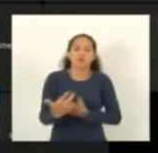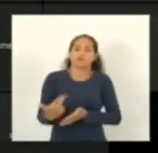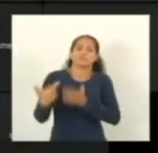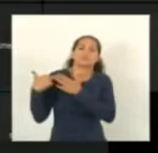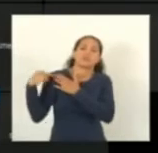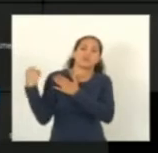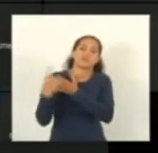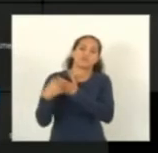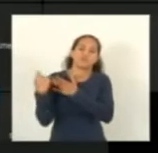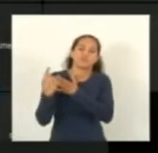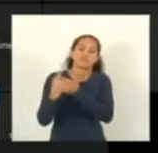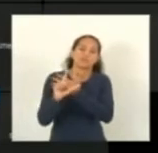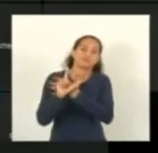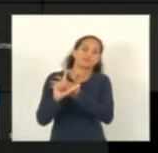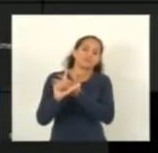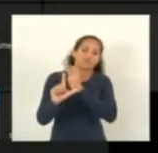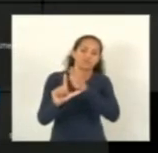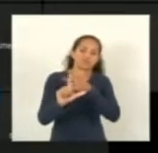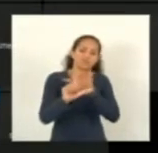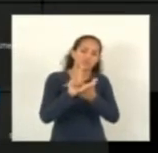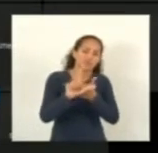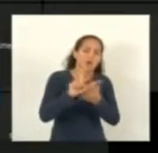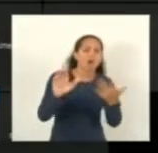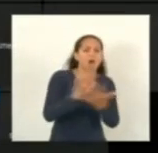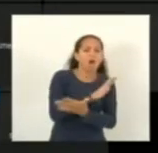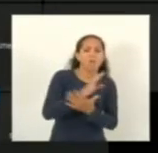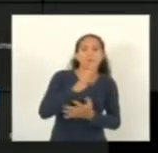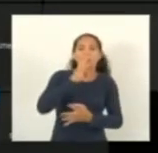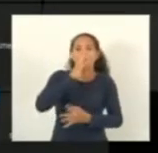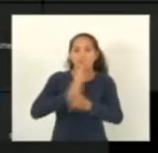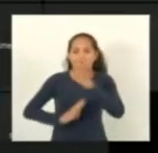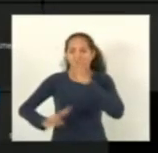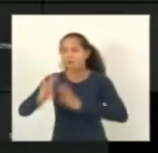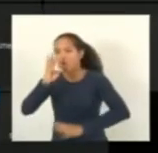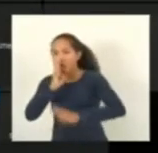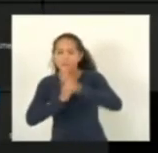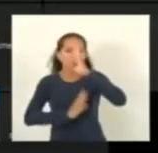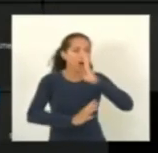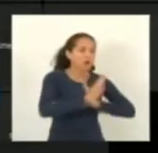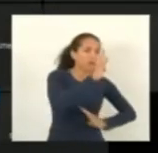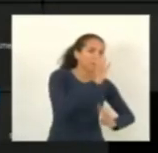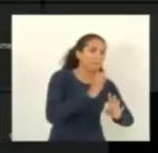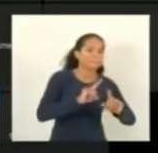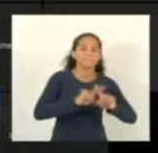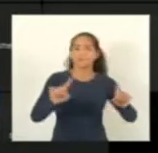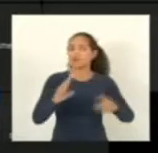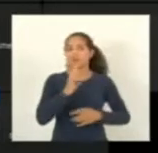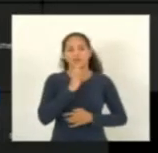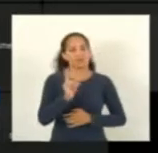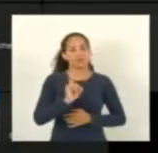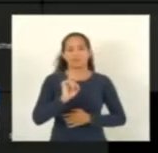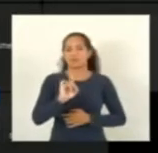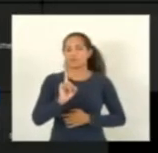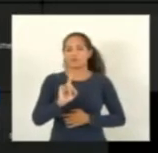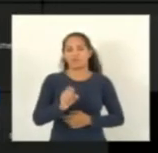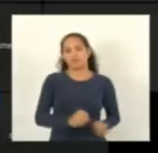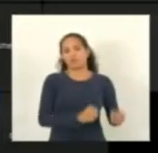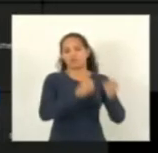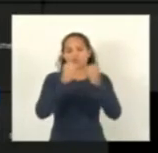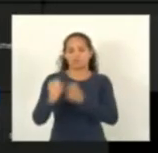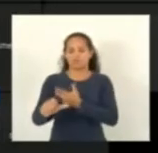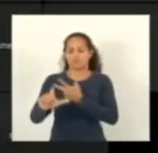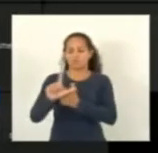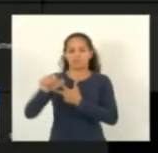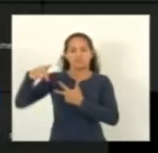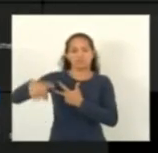muitas vezes nós somos alvos de crítica e as pessoas não conhecem realmente o papel do poder legislativo inclusive